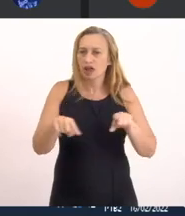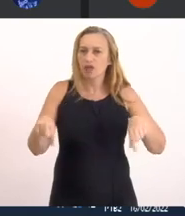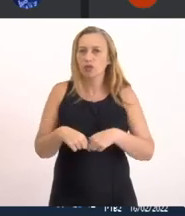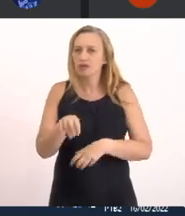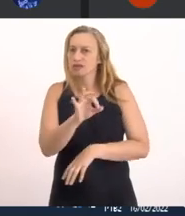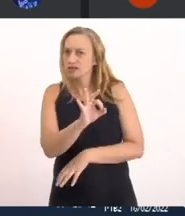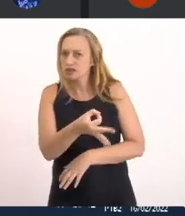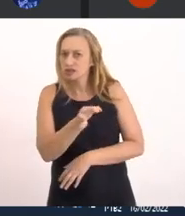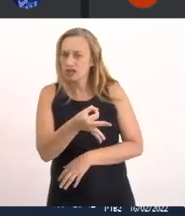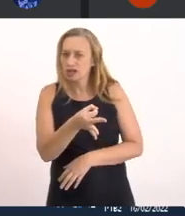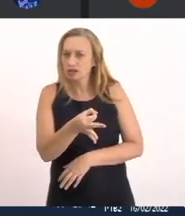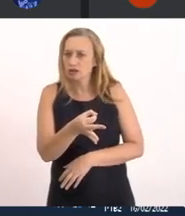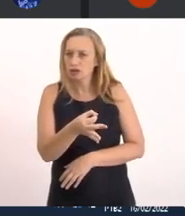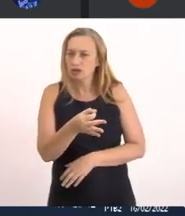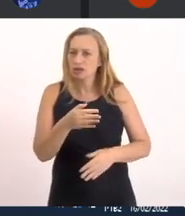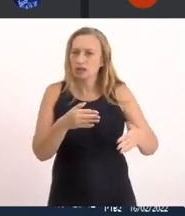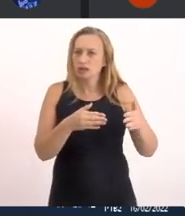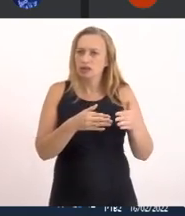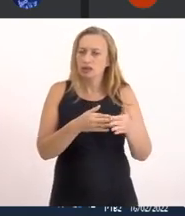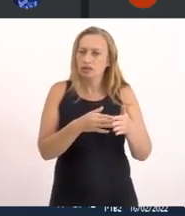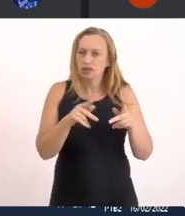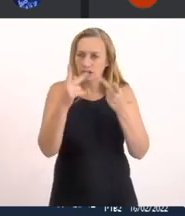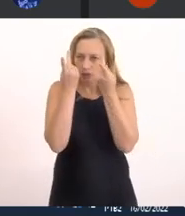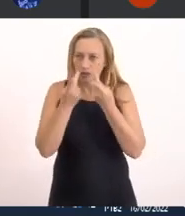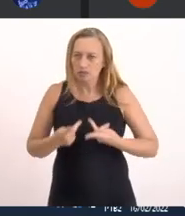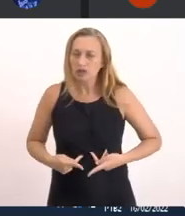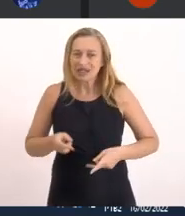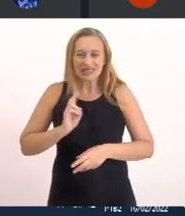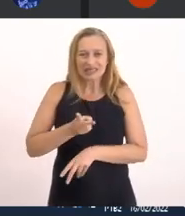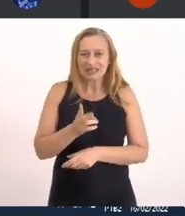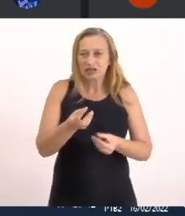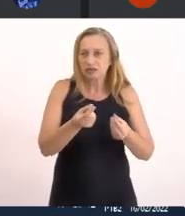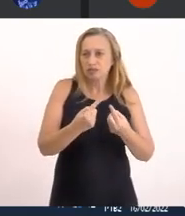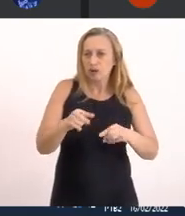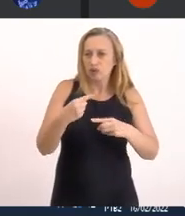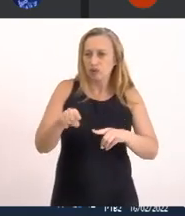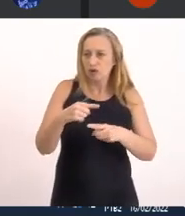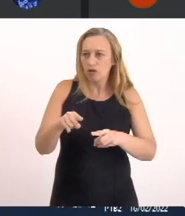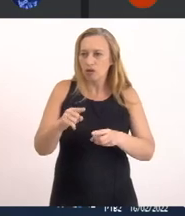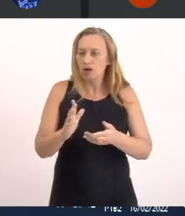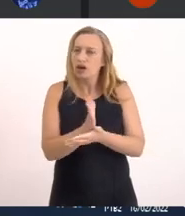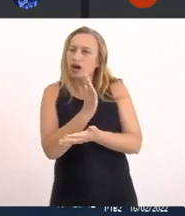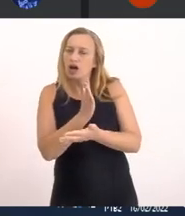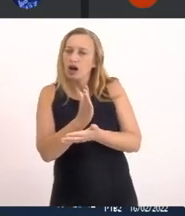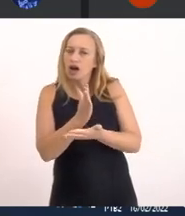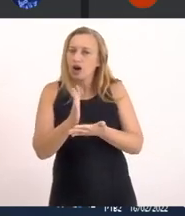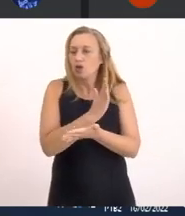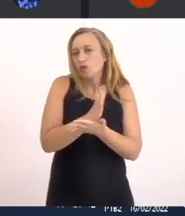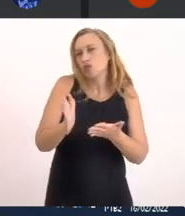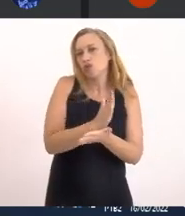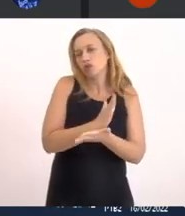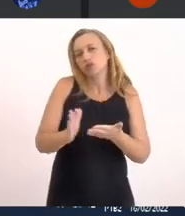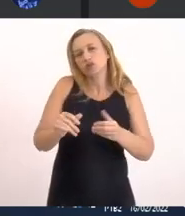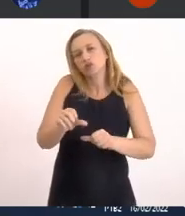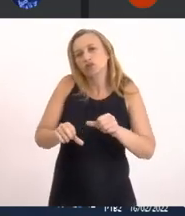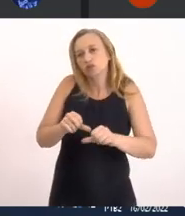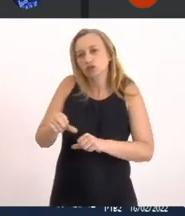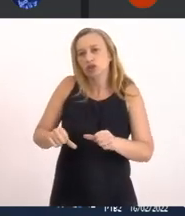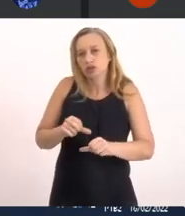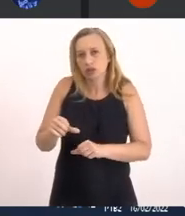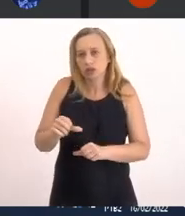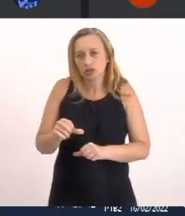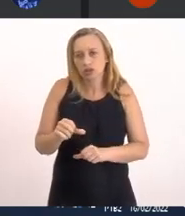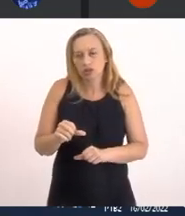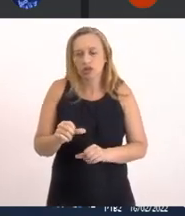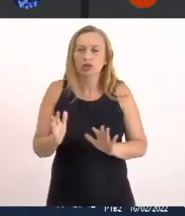A intervenção Humana Ela sempre provoca Alguma alteração E essas alterações E Também com